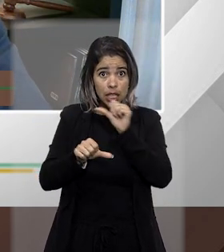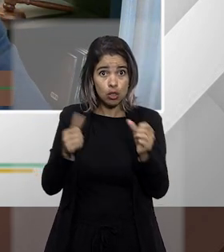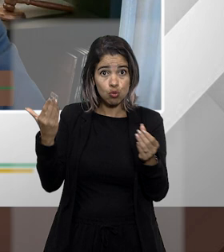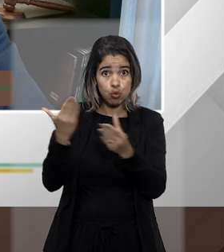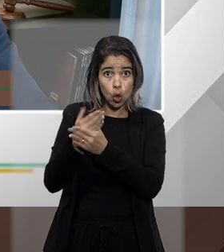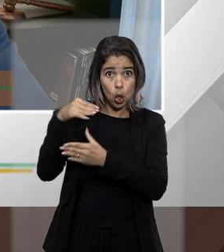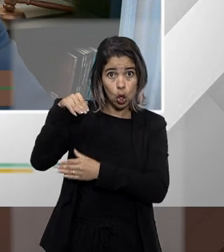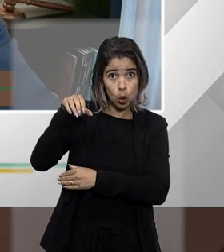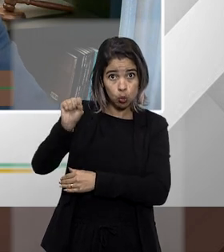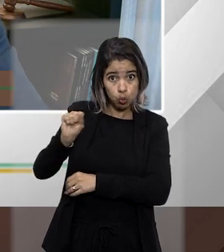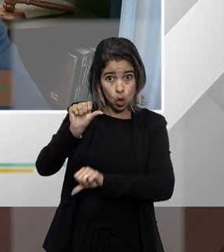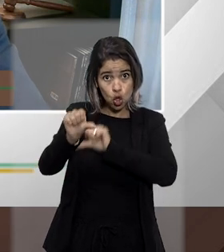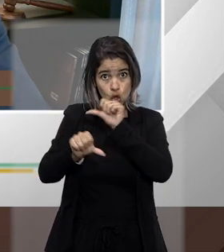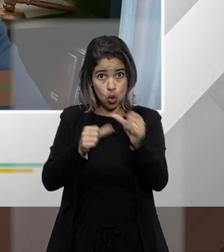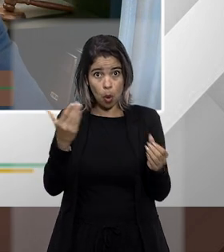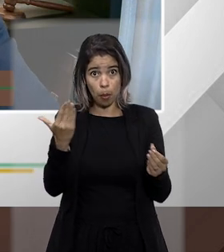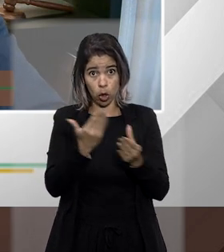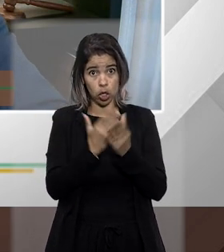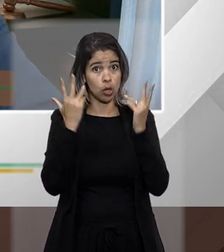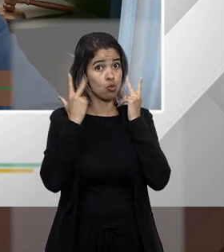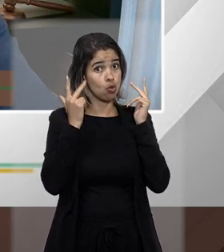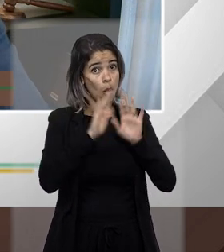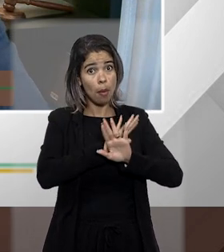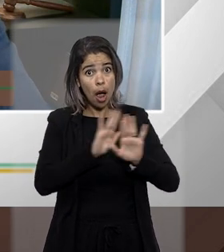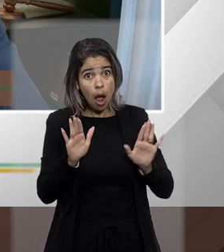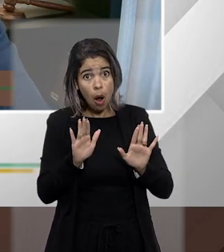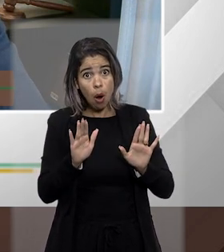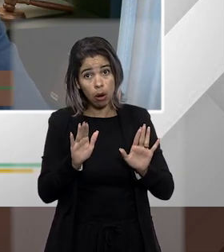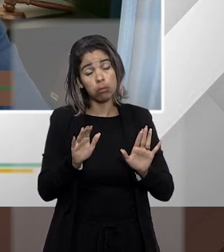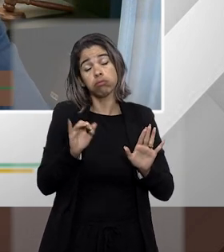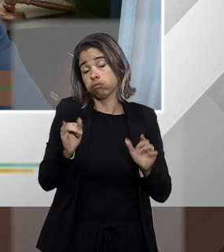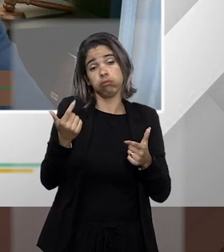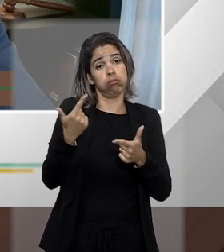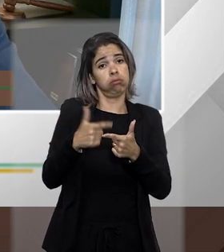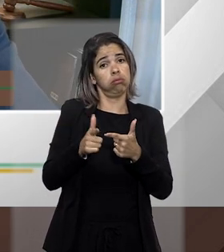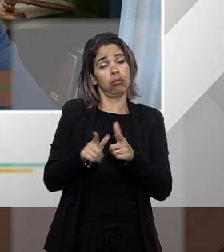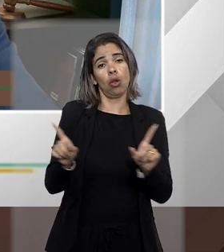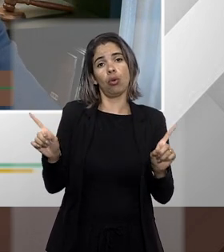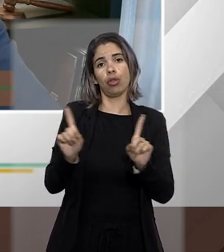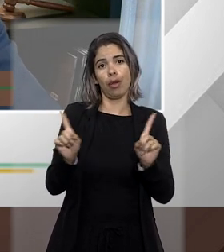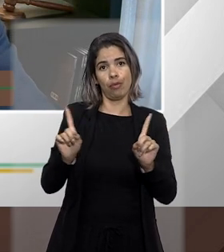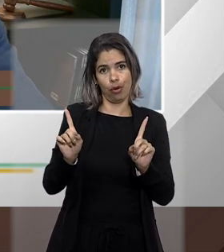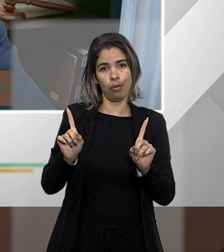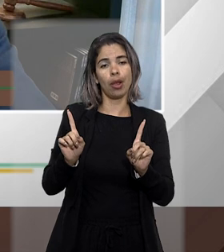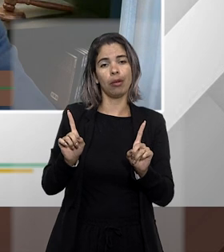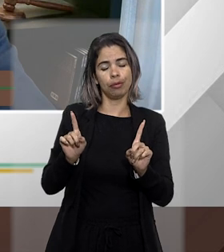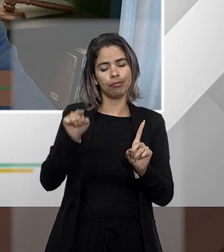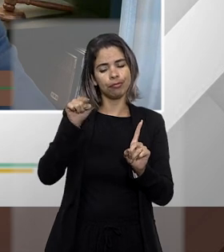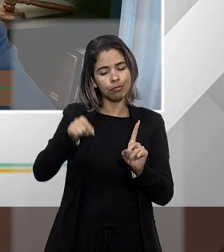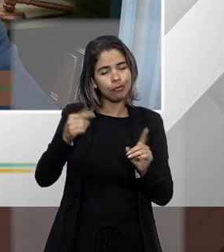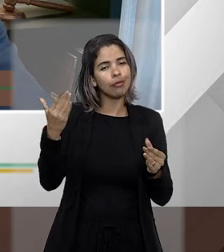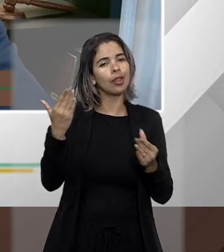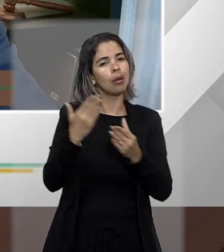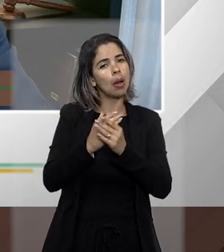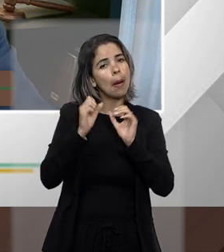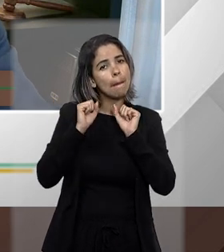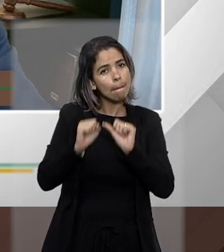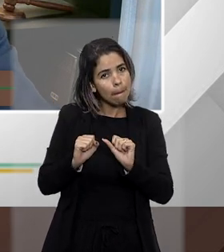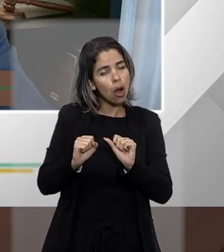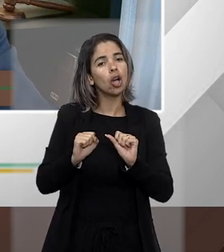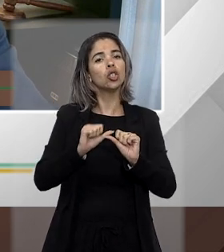procedimento comum não há nenhum problema naquele próprio processo ali ele vai ser ele faz emenda da inicial